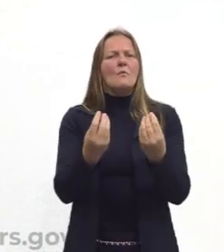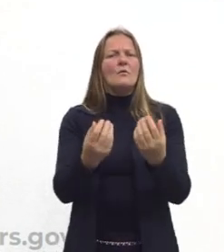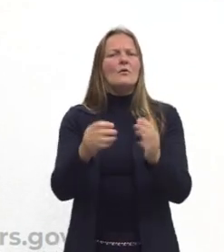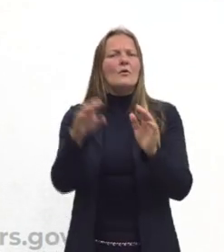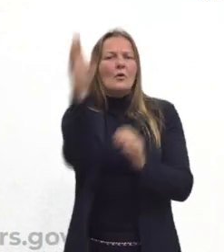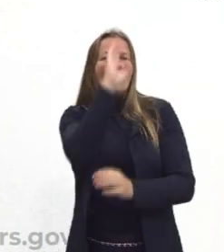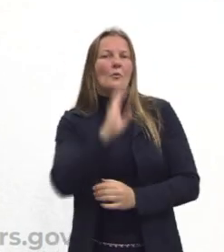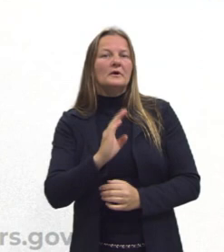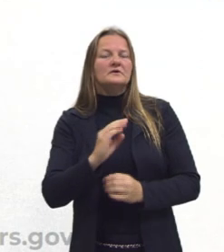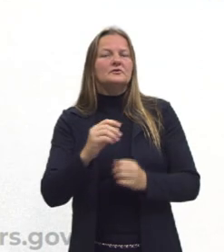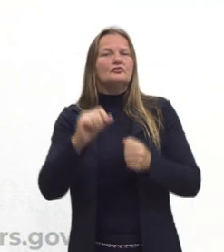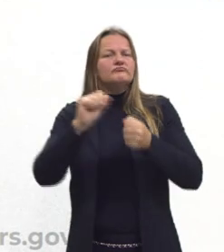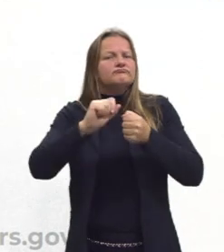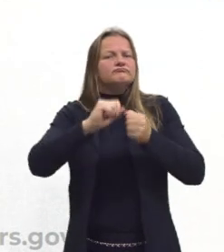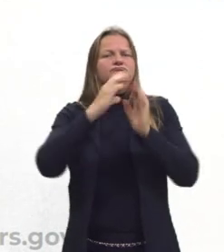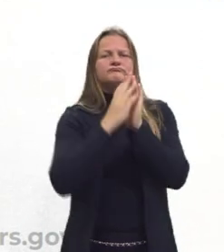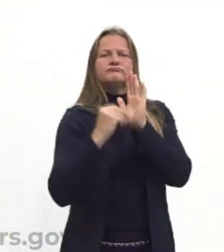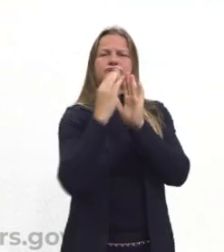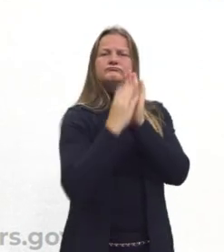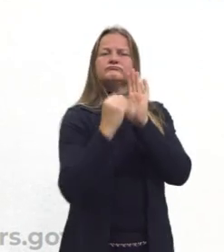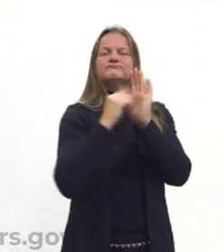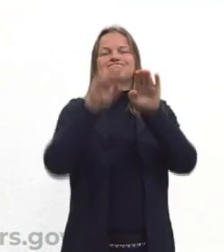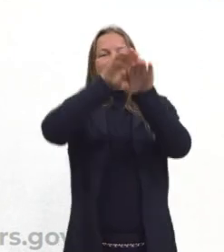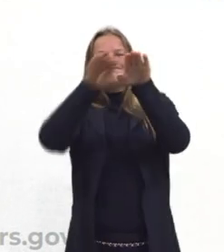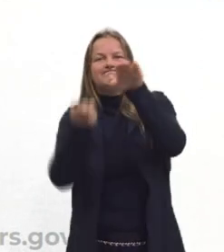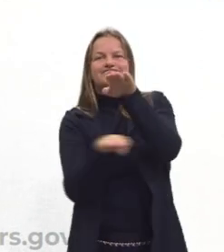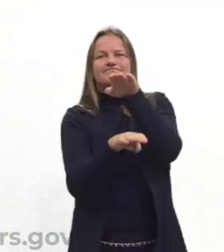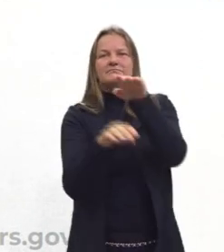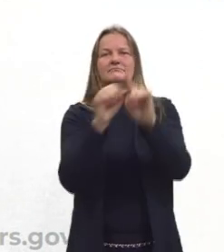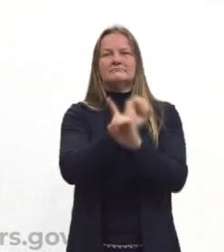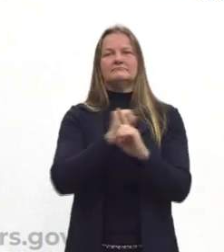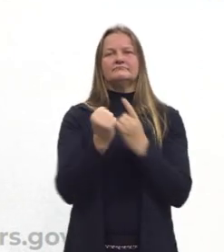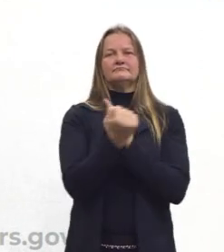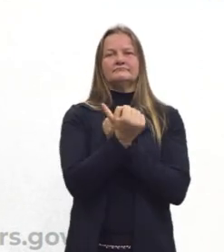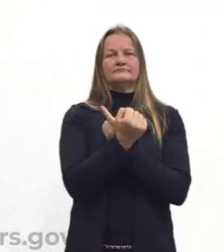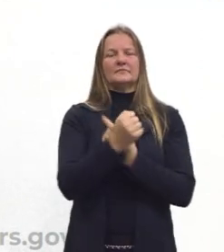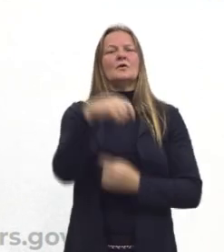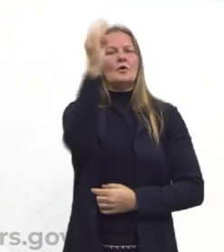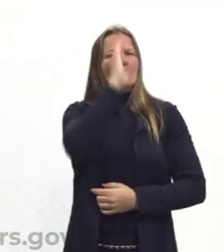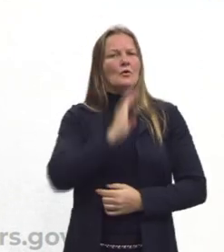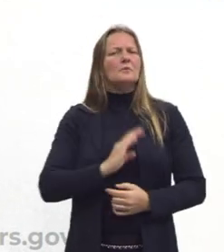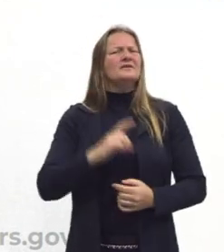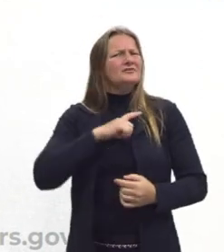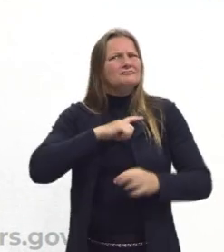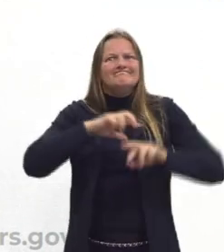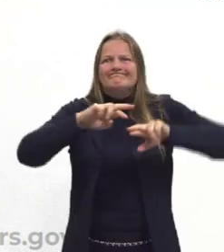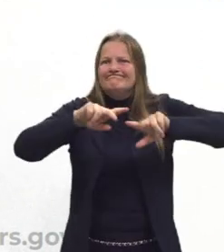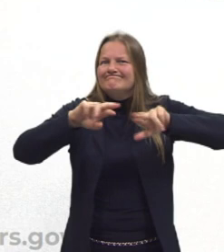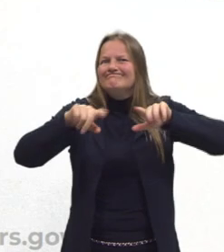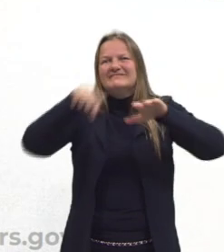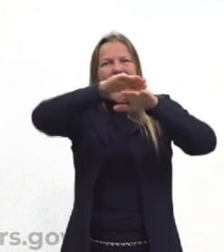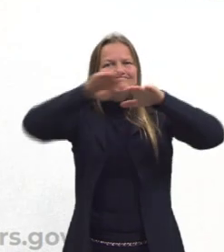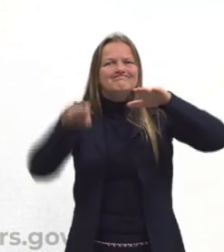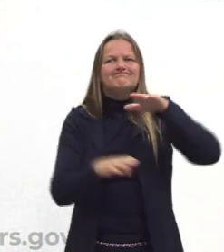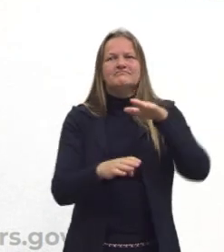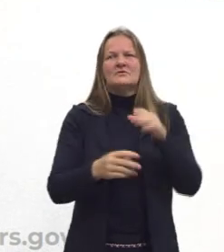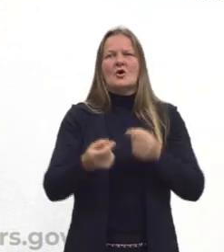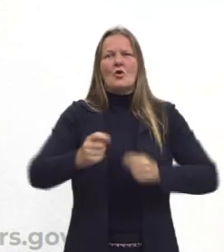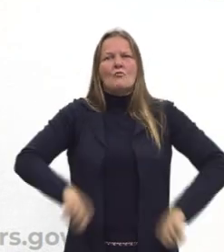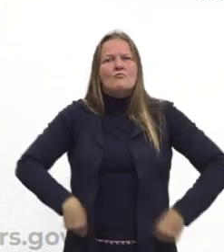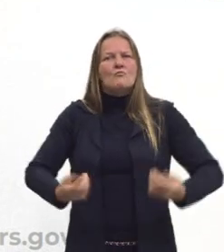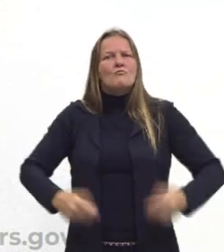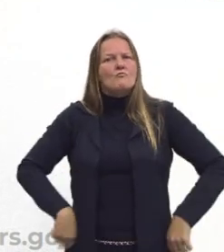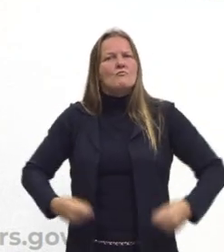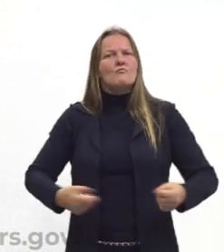reproduz suas desigualdades. Nós vemos que o Brasil é um país muito desigual. Na questão do consumo,